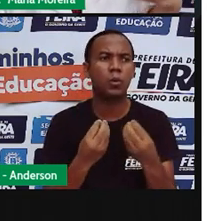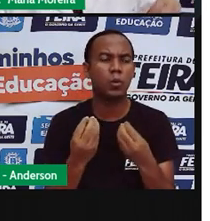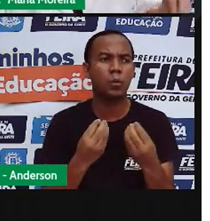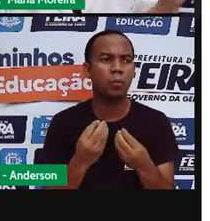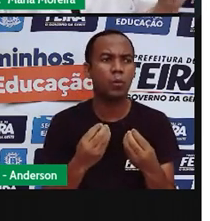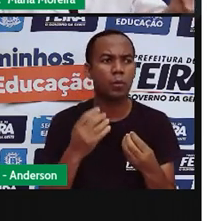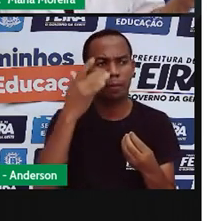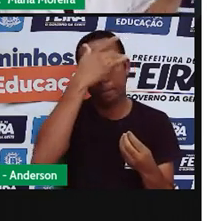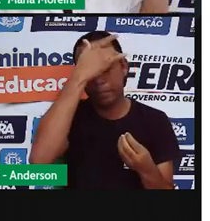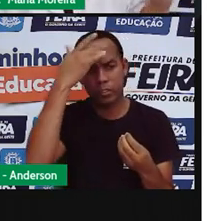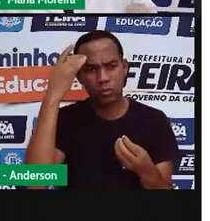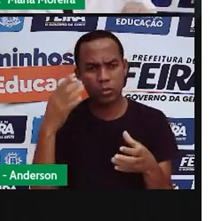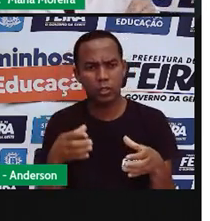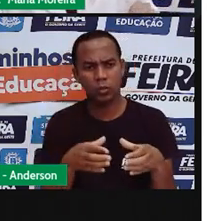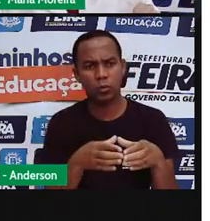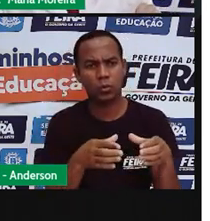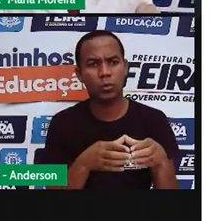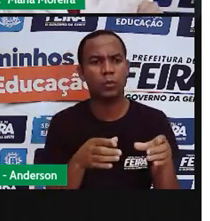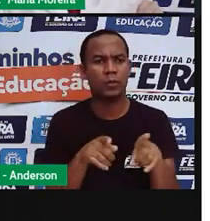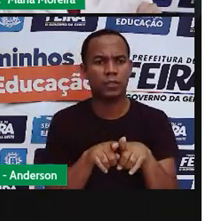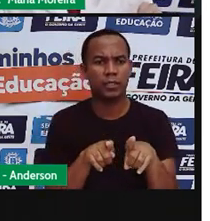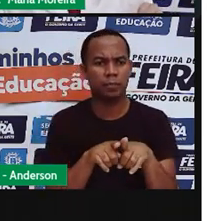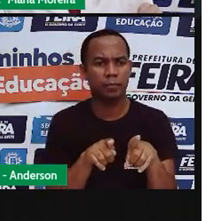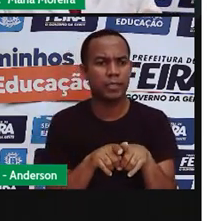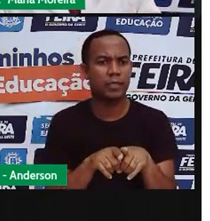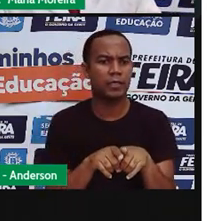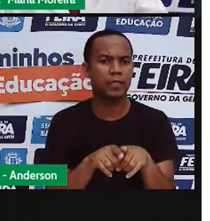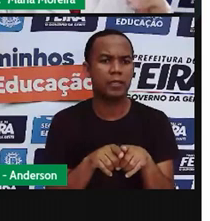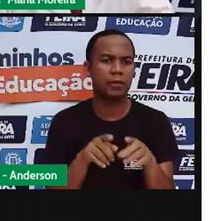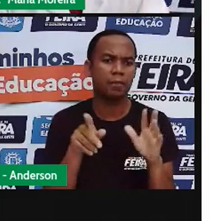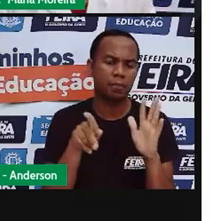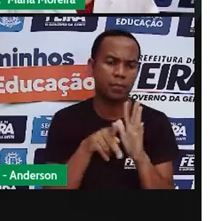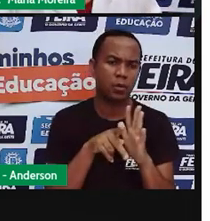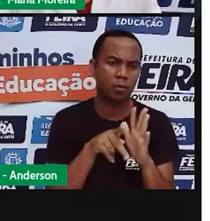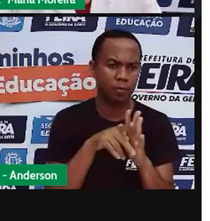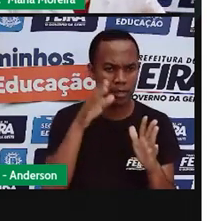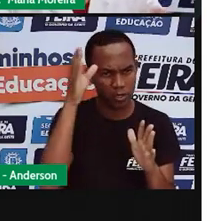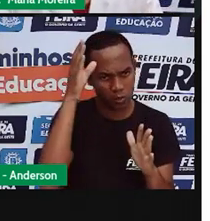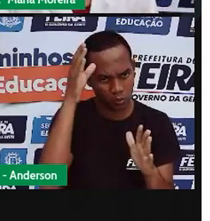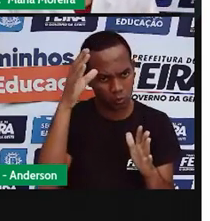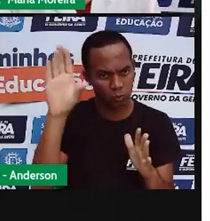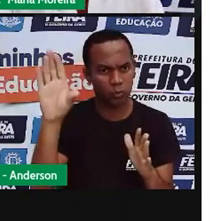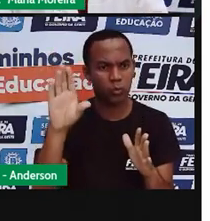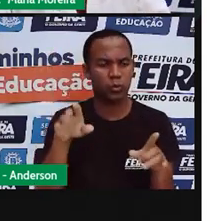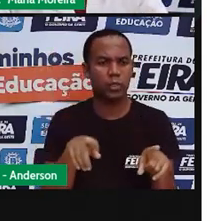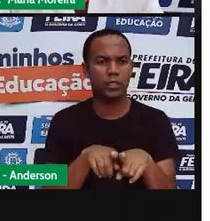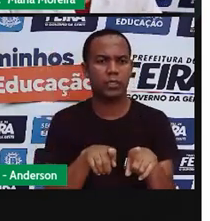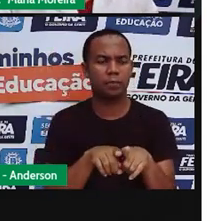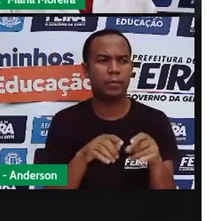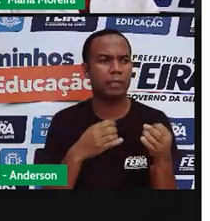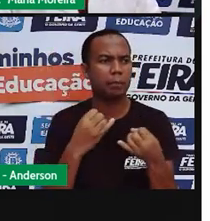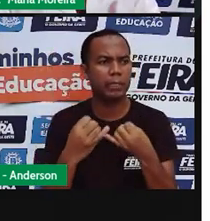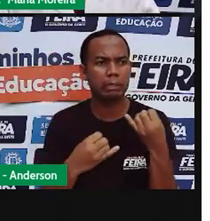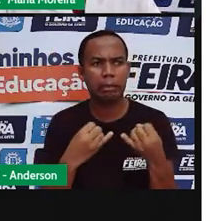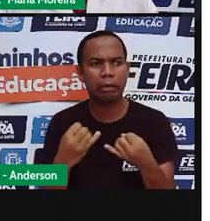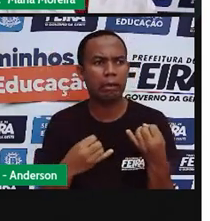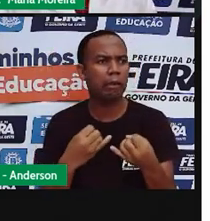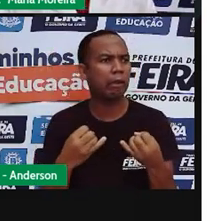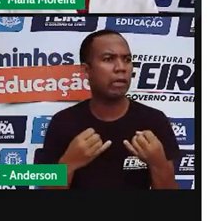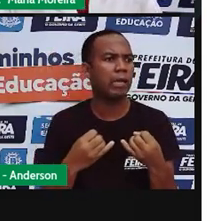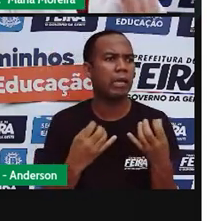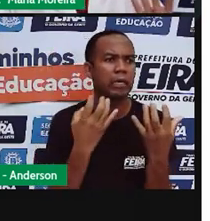é isso? Então, a amarelinha faz parte da nossa cultura. Faz parte da nossa história. ciranda, né? O brincar de roda, essas